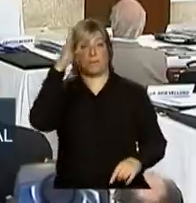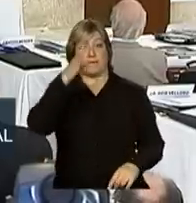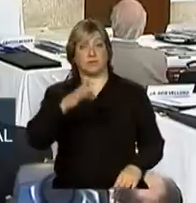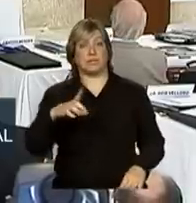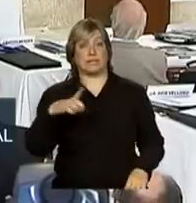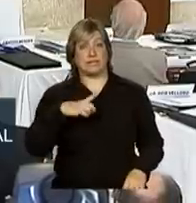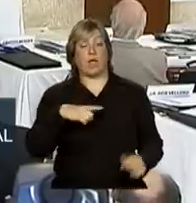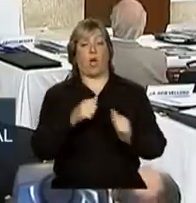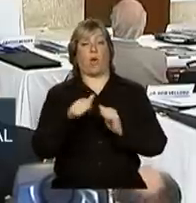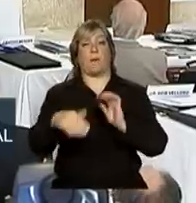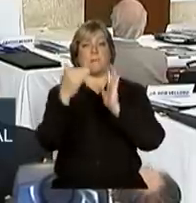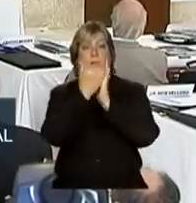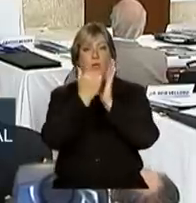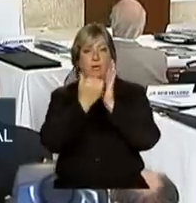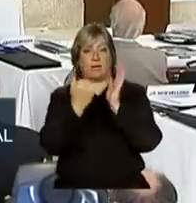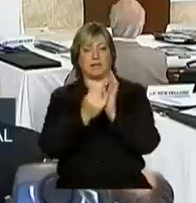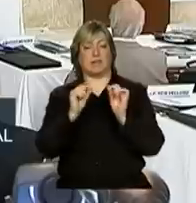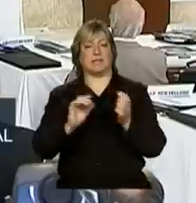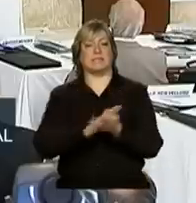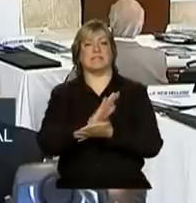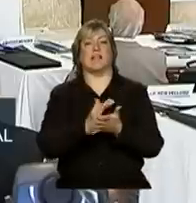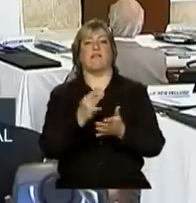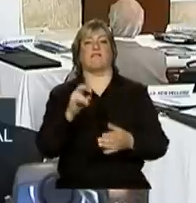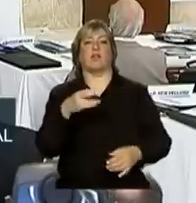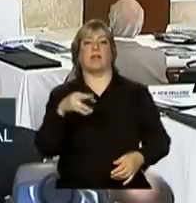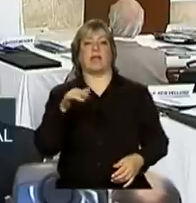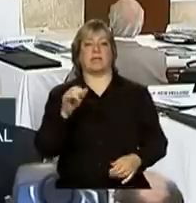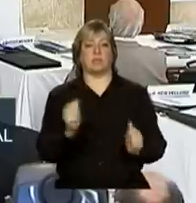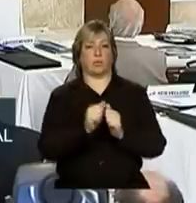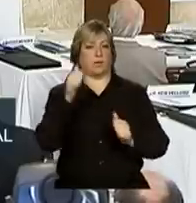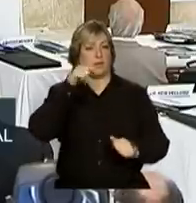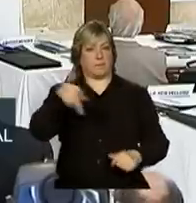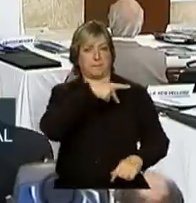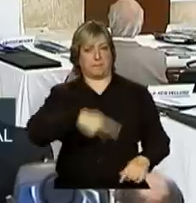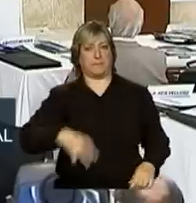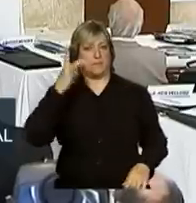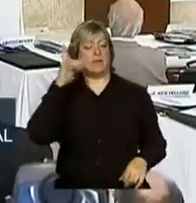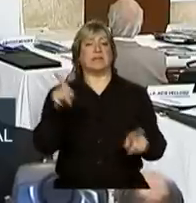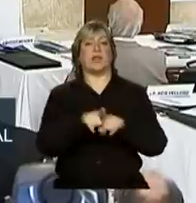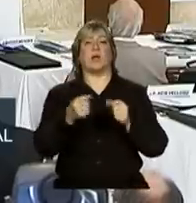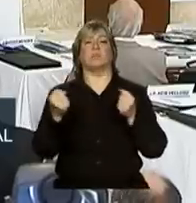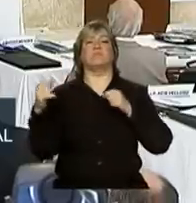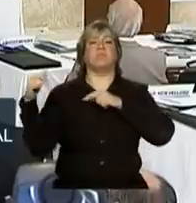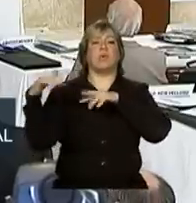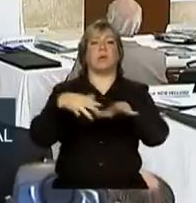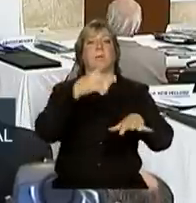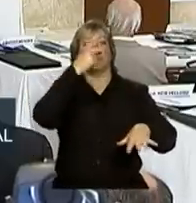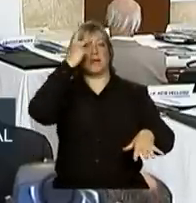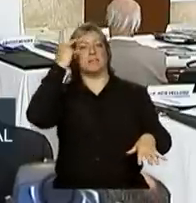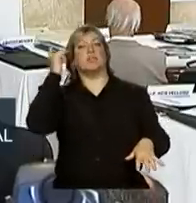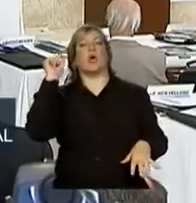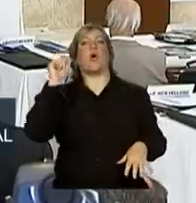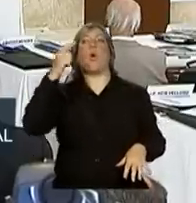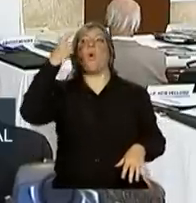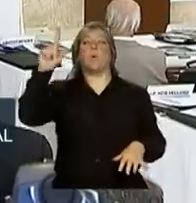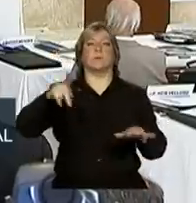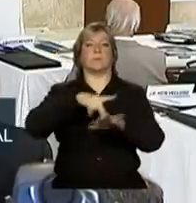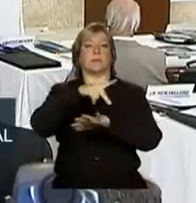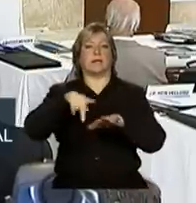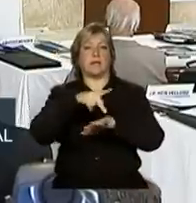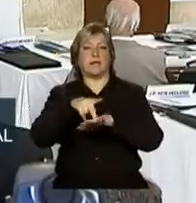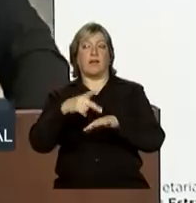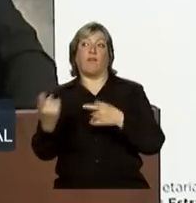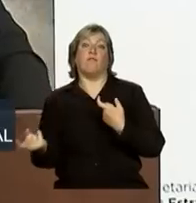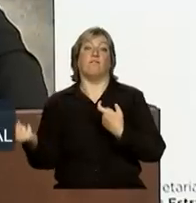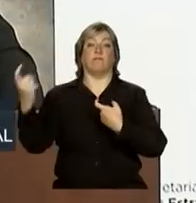com o programa Sem Fronteiras da presidente Dilma e com este fluxo de imigrantes tão bem informados que retornam para o